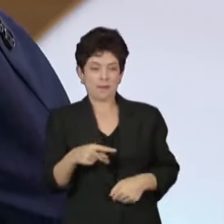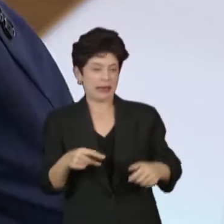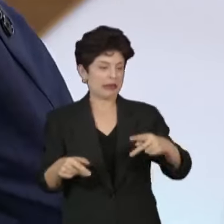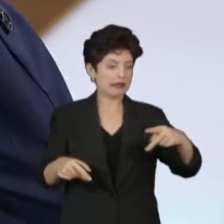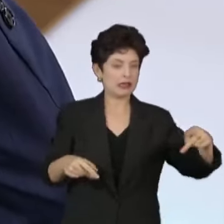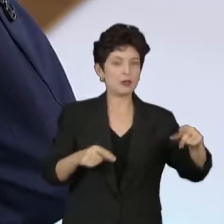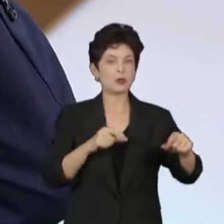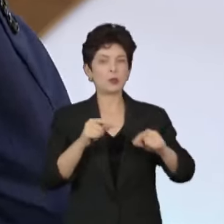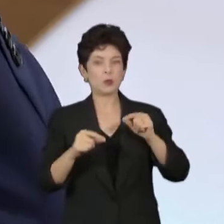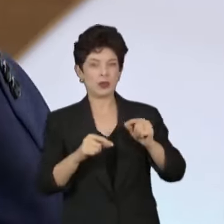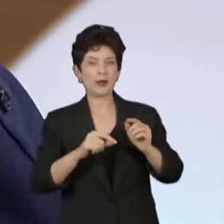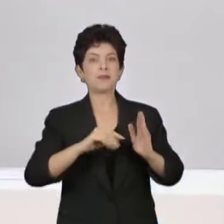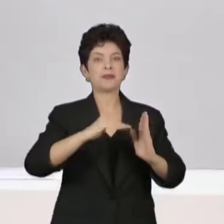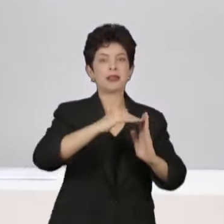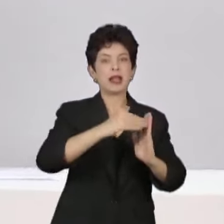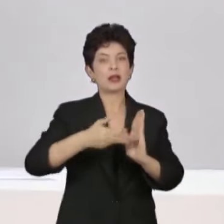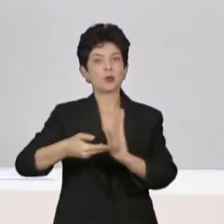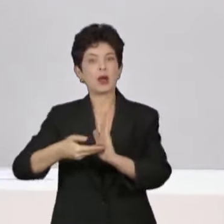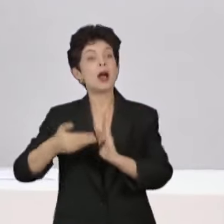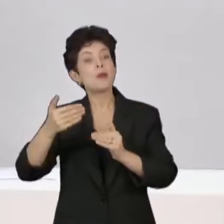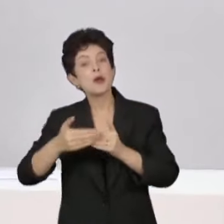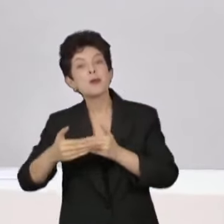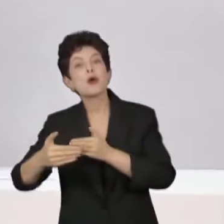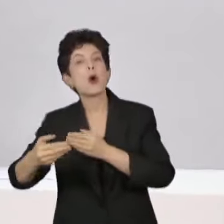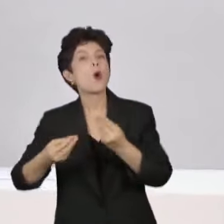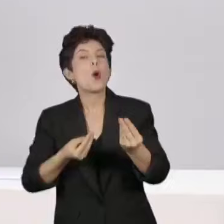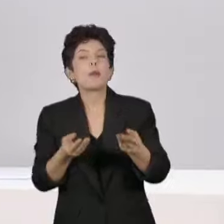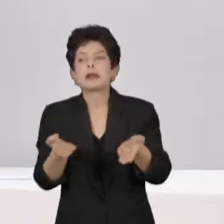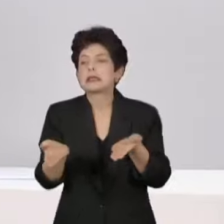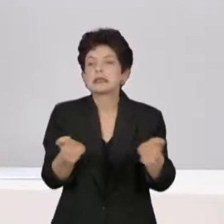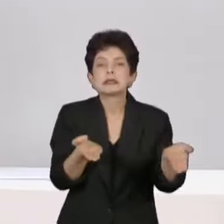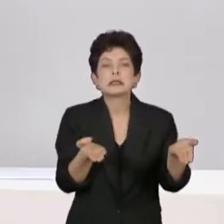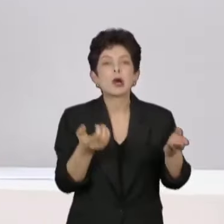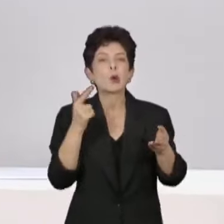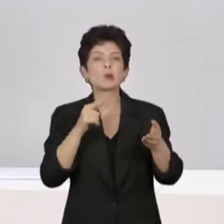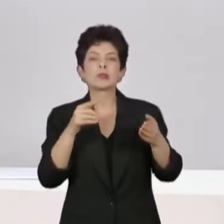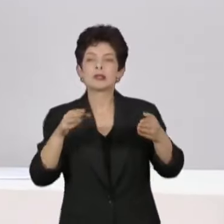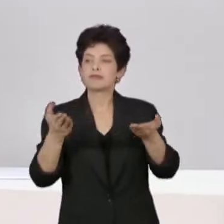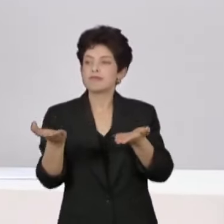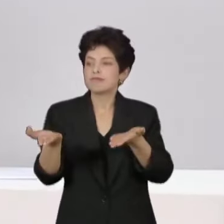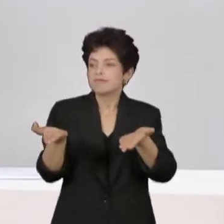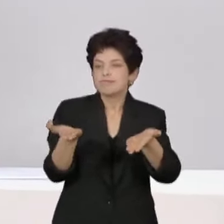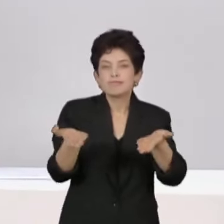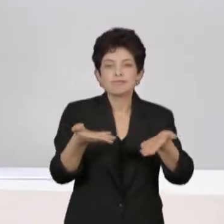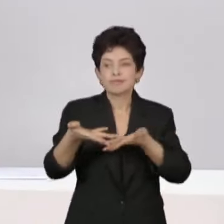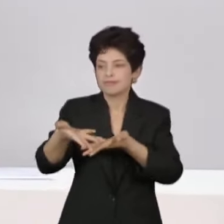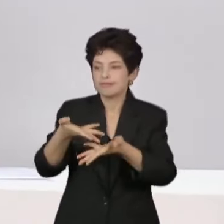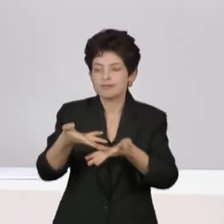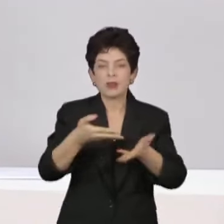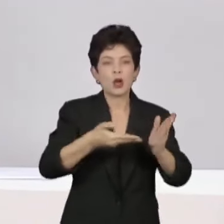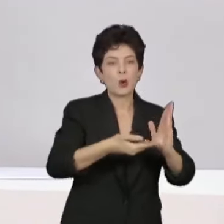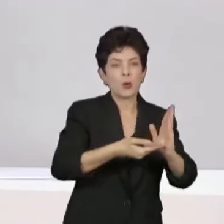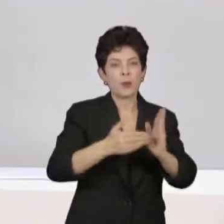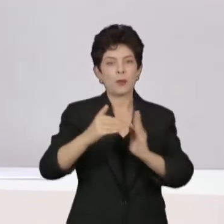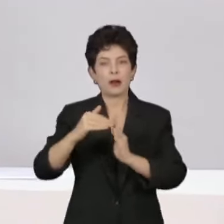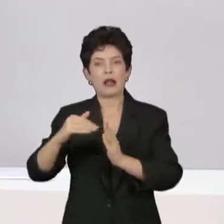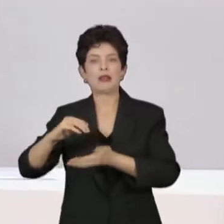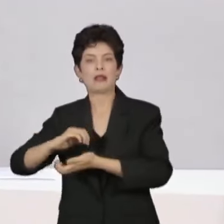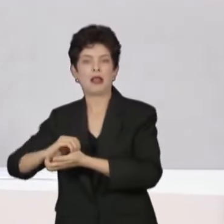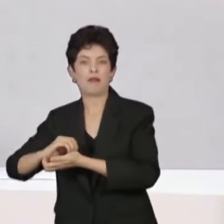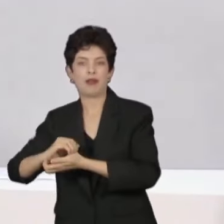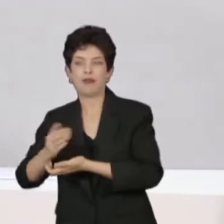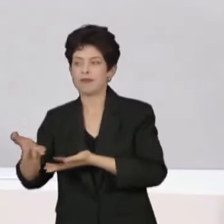do Senado e da Câmara e os próximos para que haja uma compatibilização da relação entre Congresso e STF?